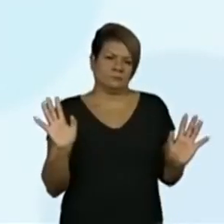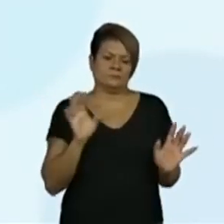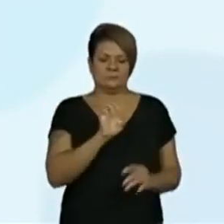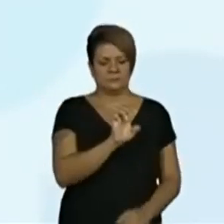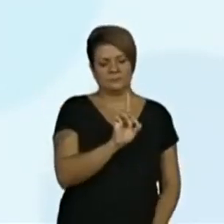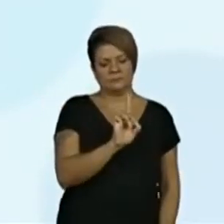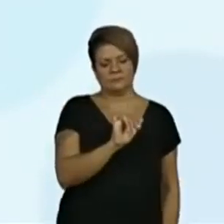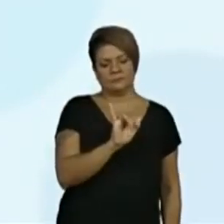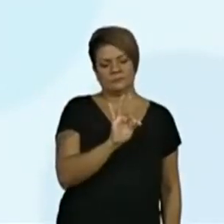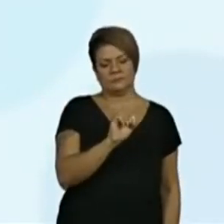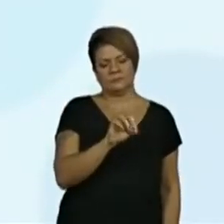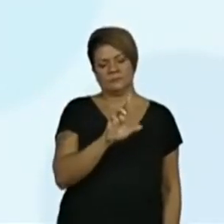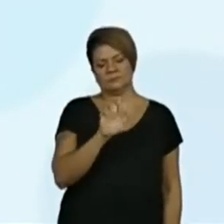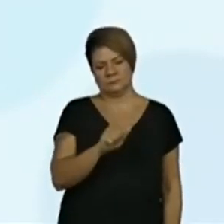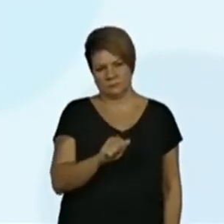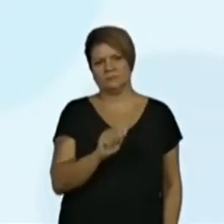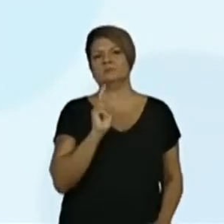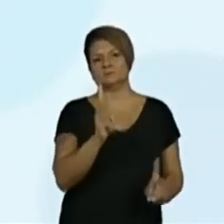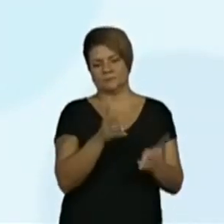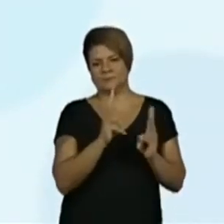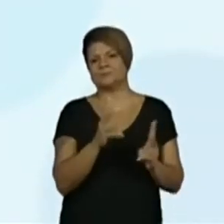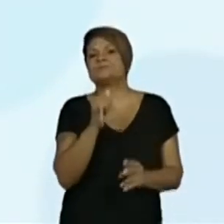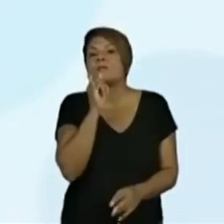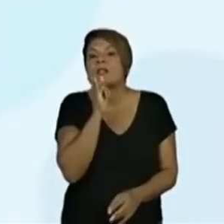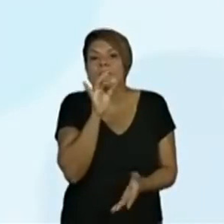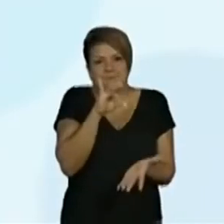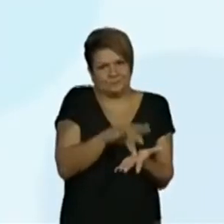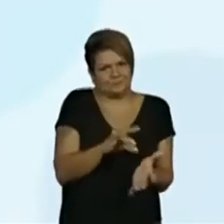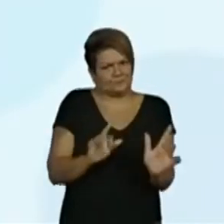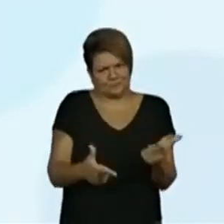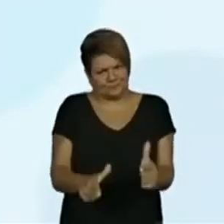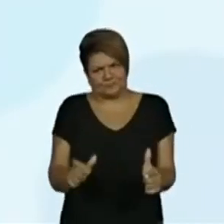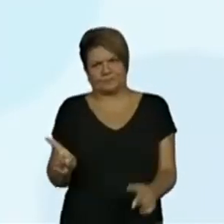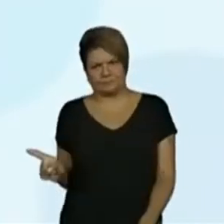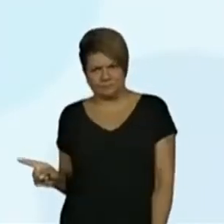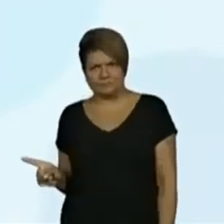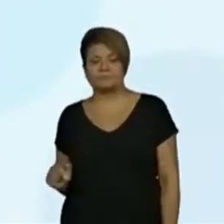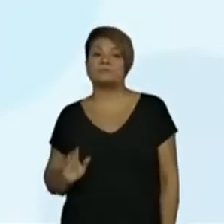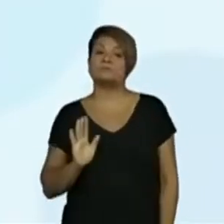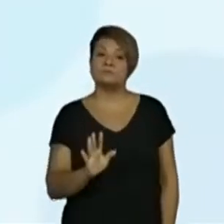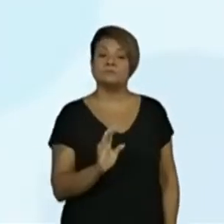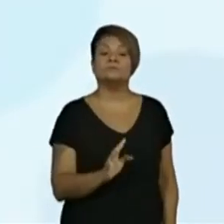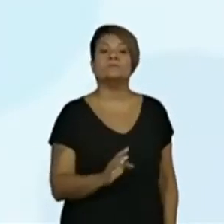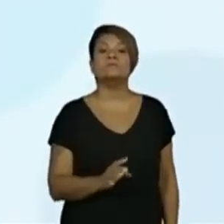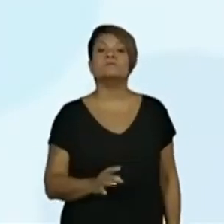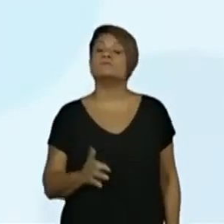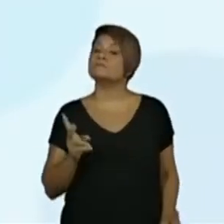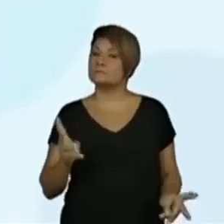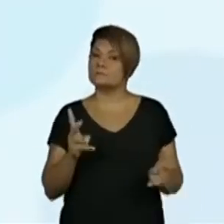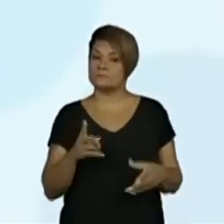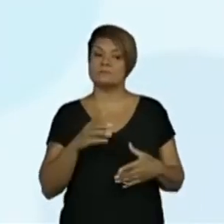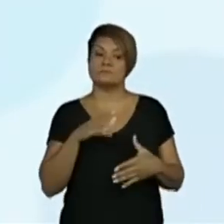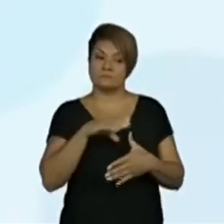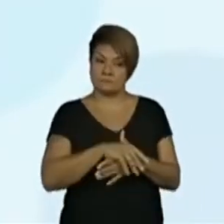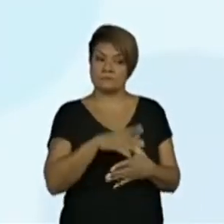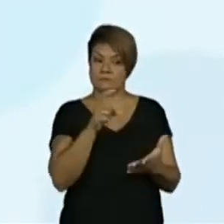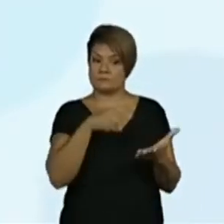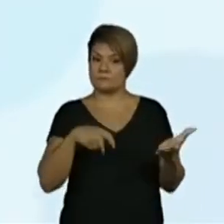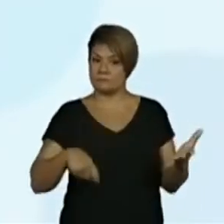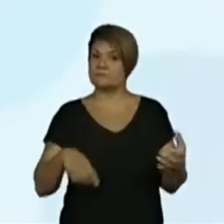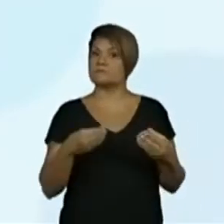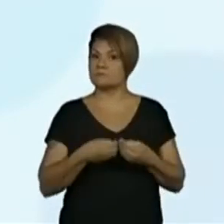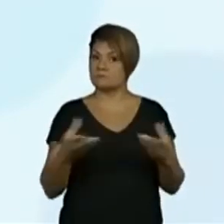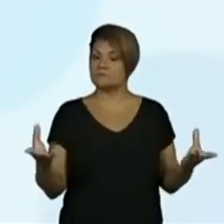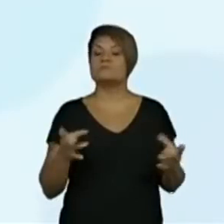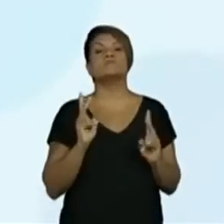que sempre tem uma editora que é um lugar em que produz esses livros quando ele é feito. Mesmo quando é livro